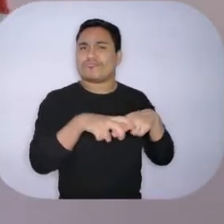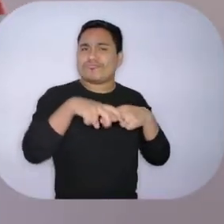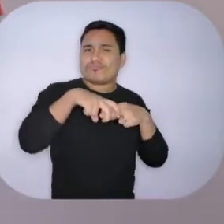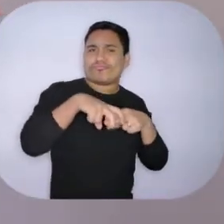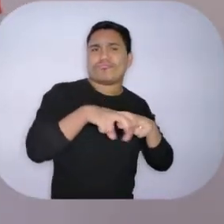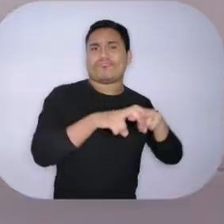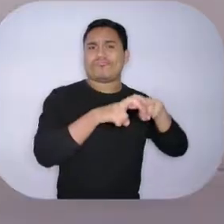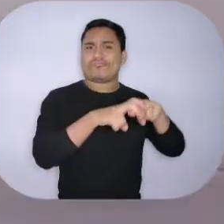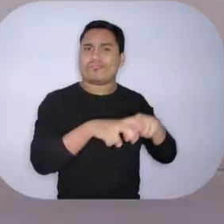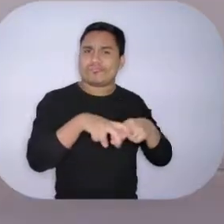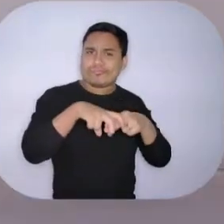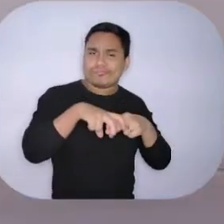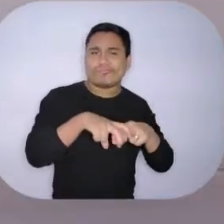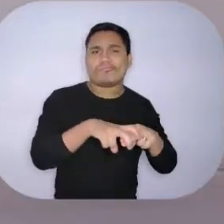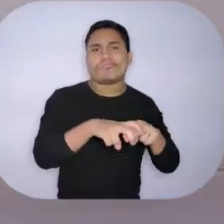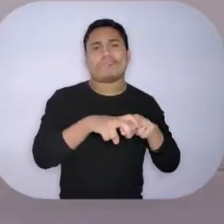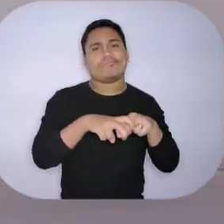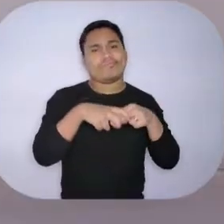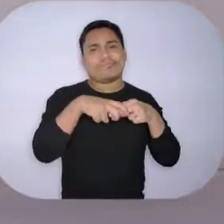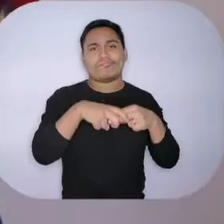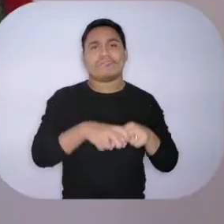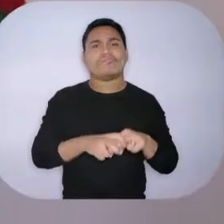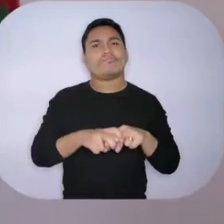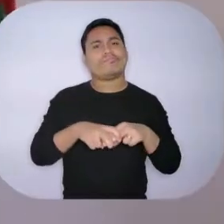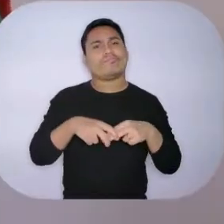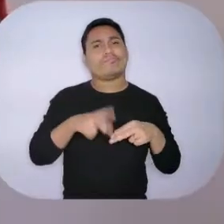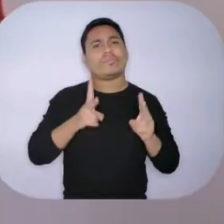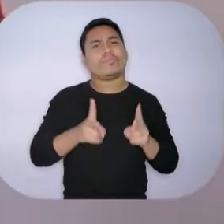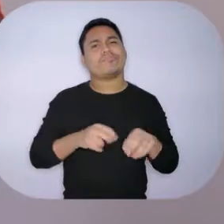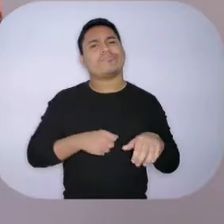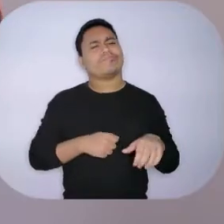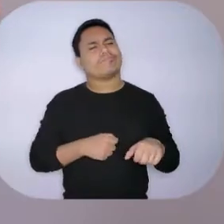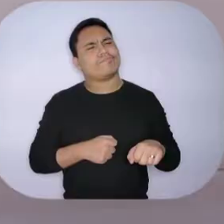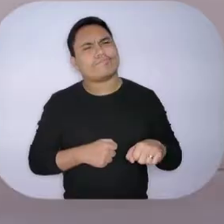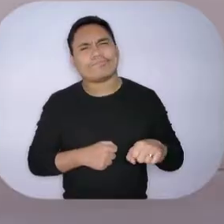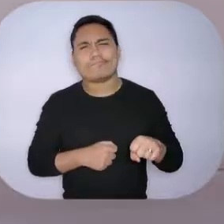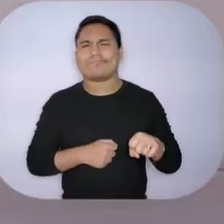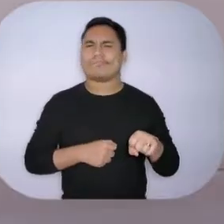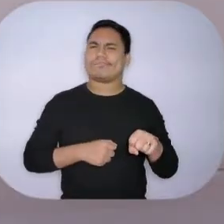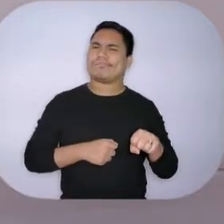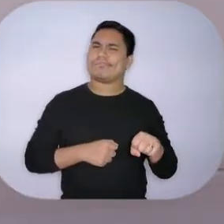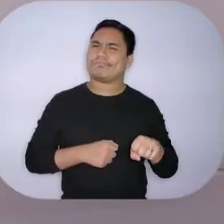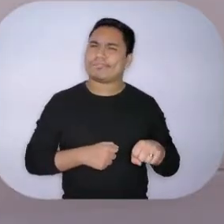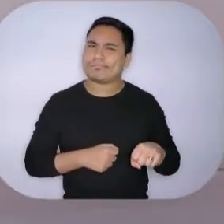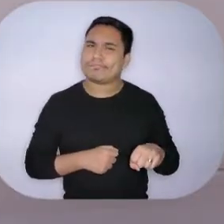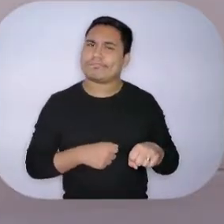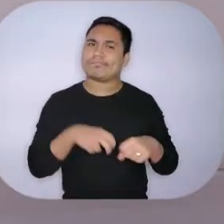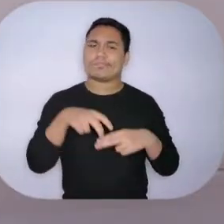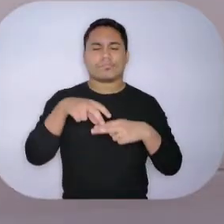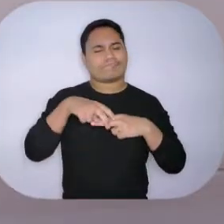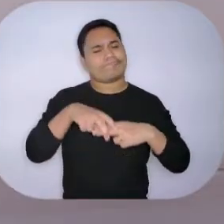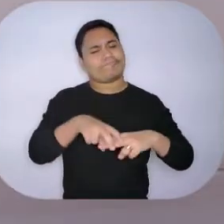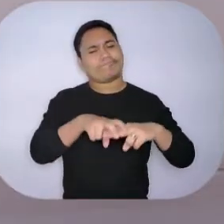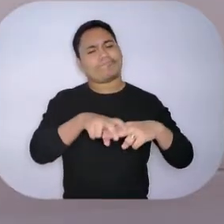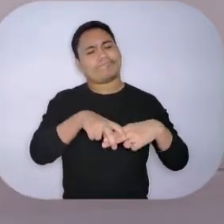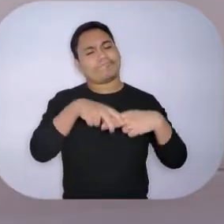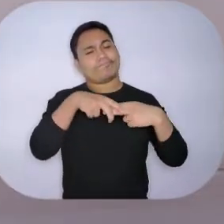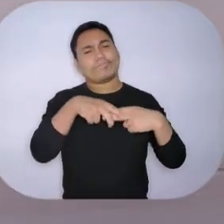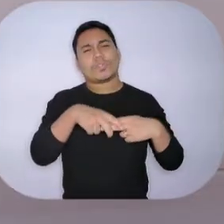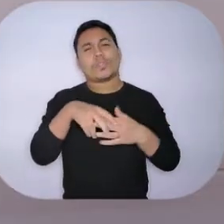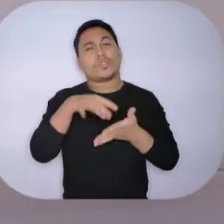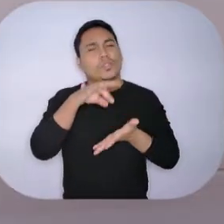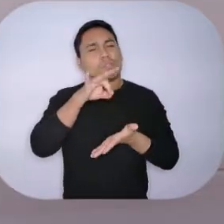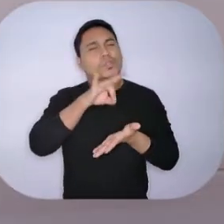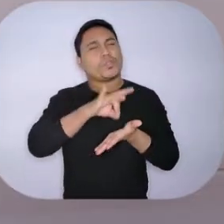trás, pra frente e pra trás. Bem suave, tão